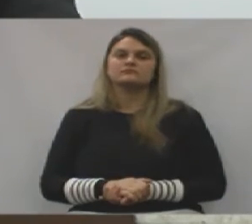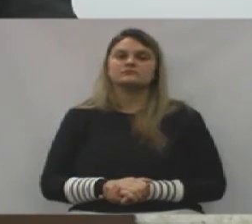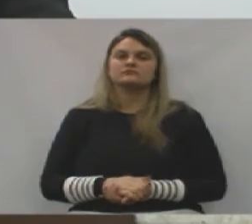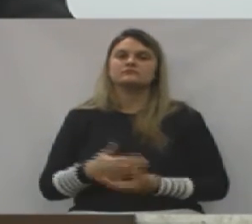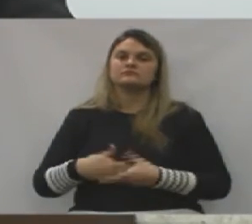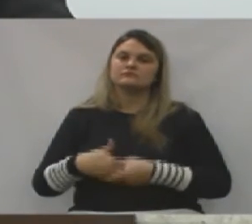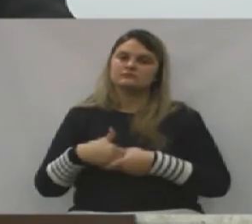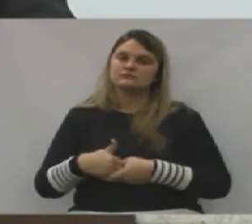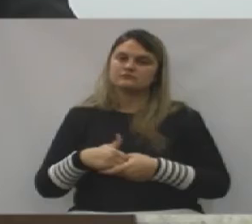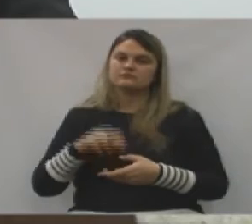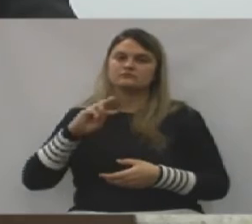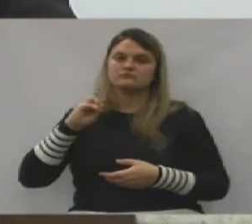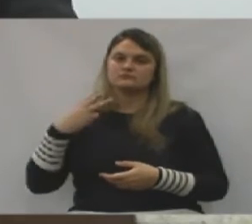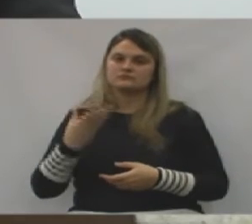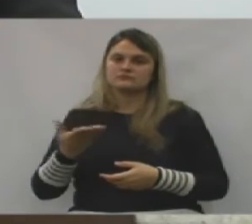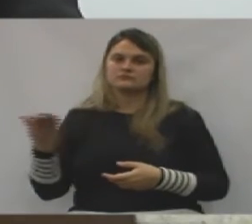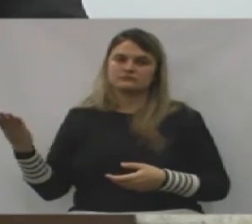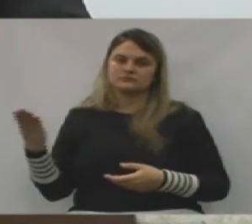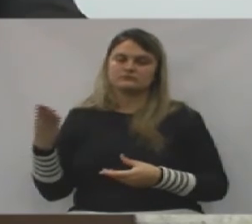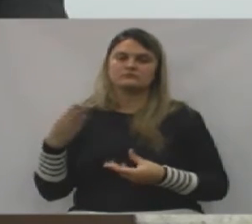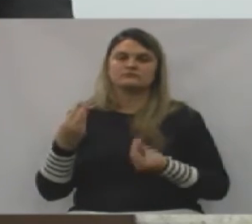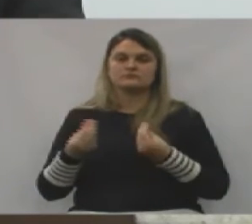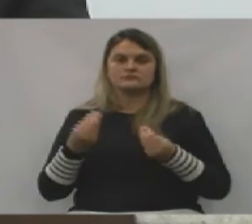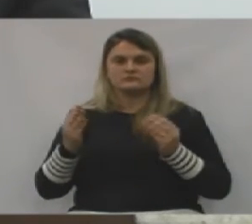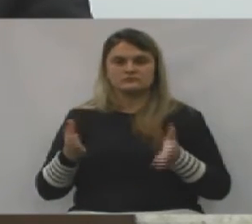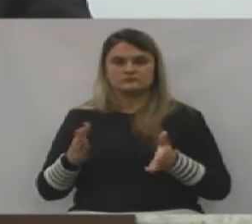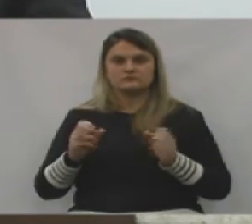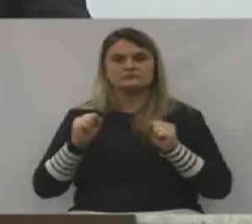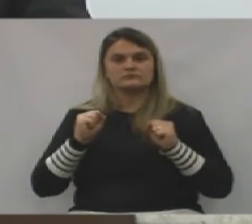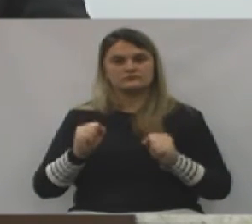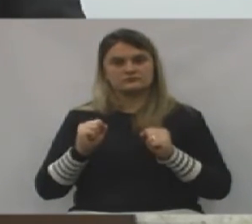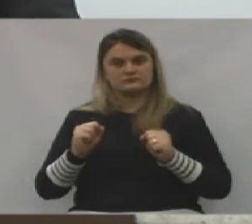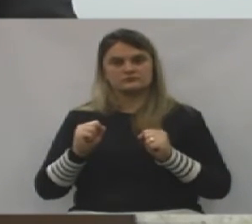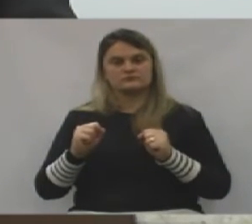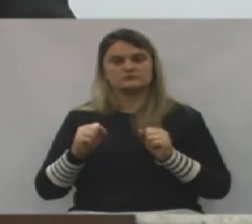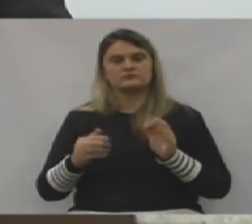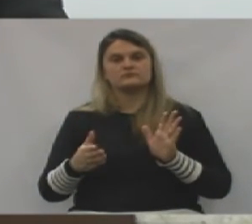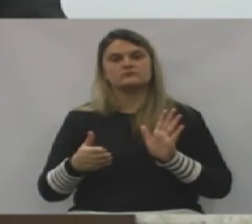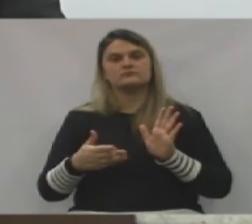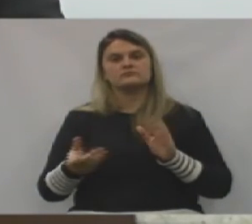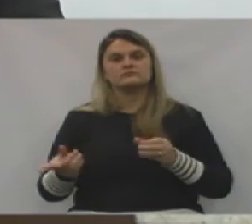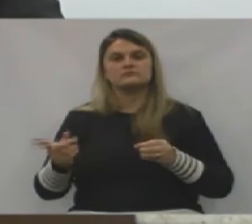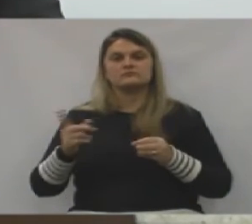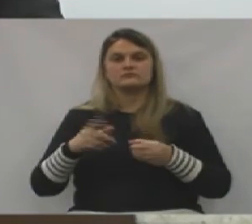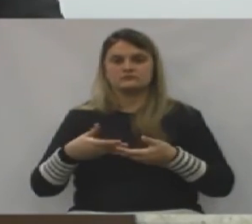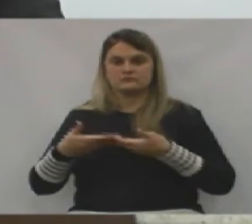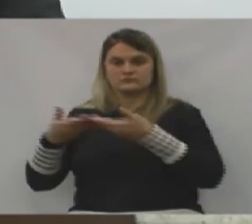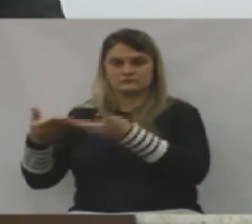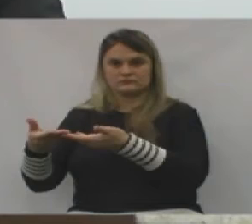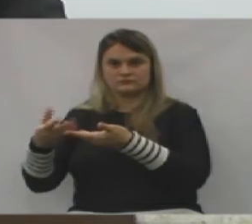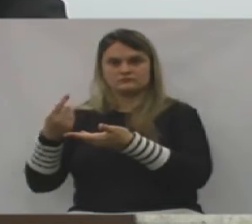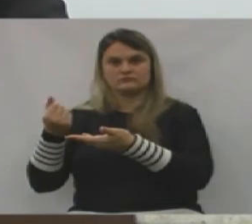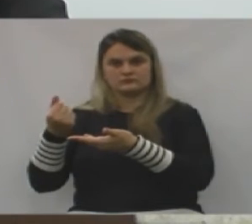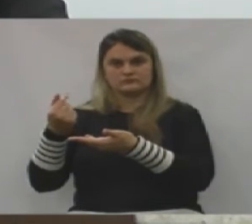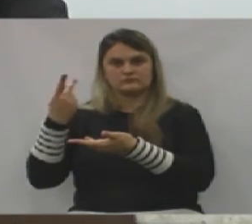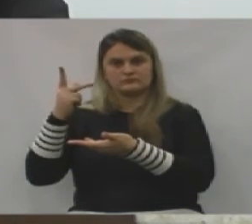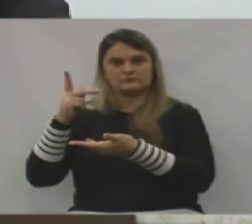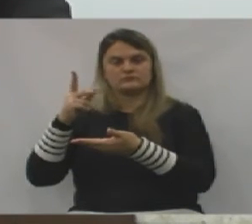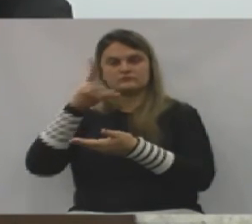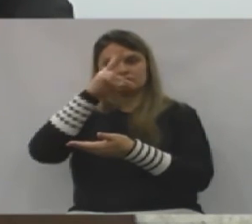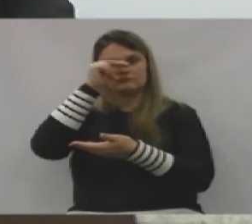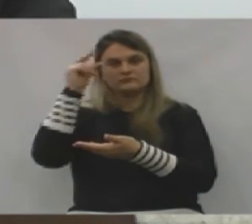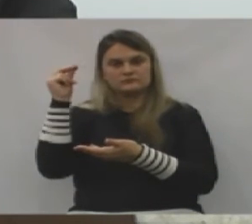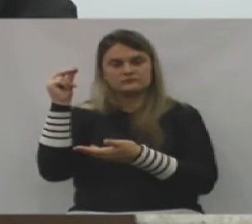Parabéns para vocês. É só dessa forma que hoje nós estamos podendo retornar esse dinheiro, então, para o